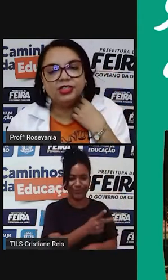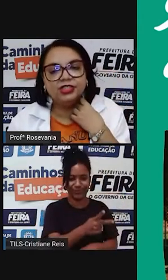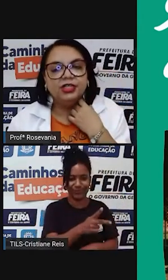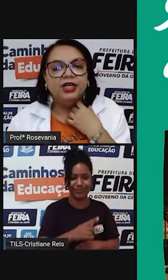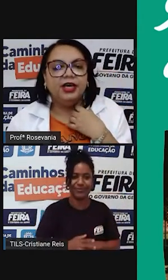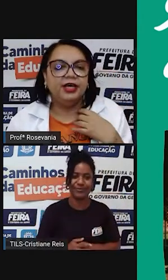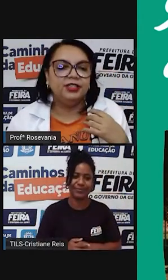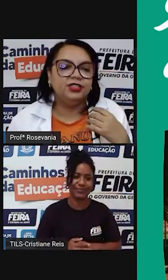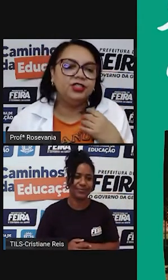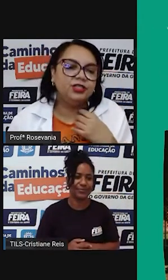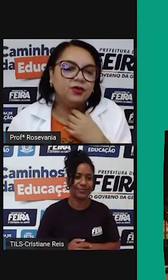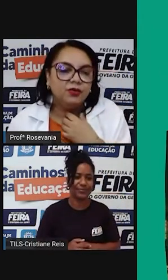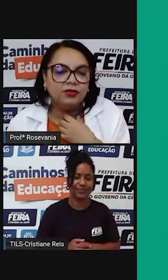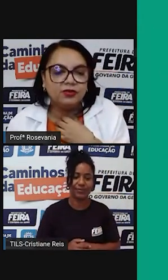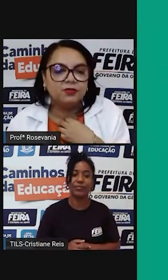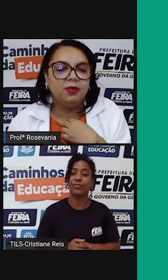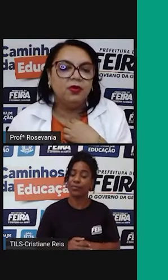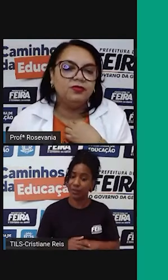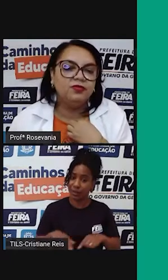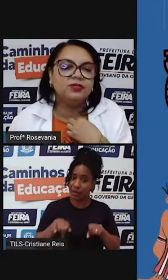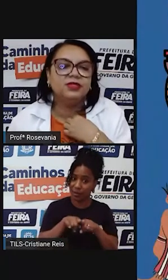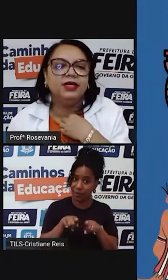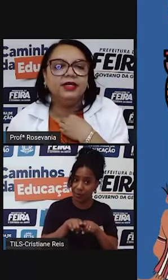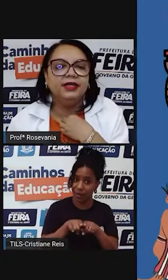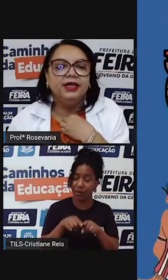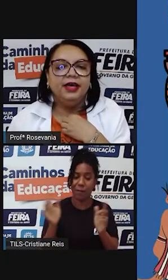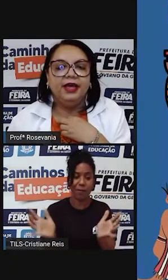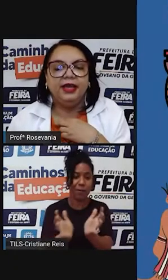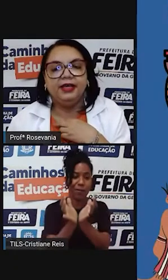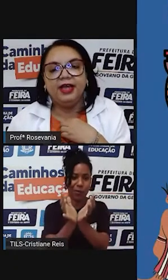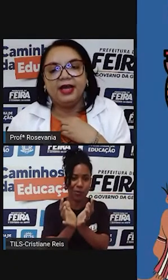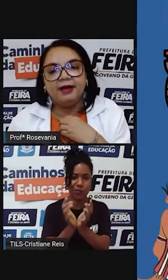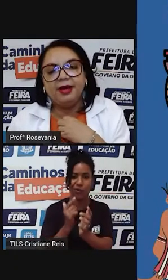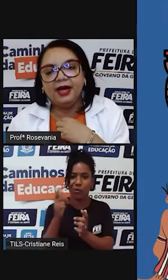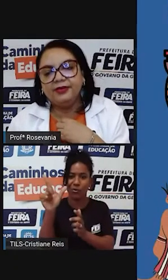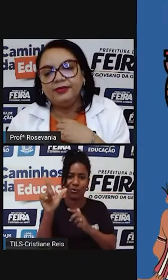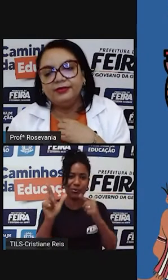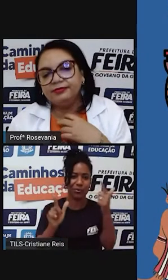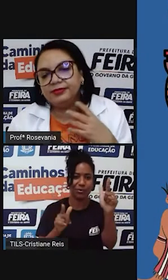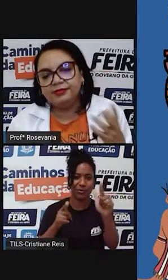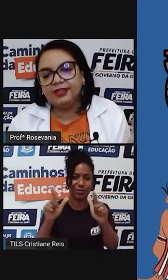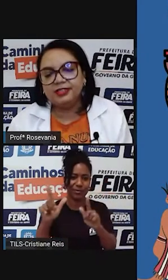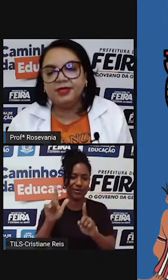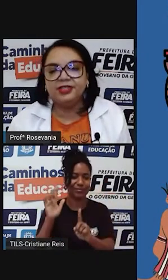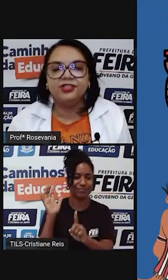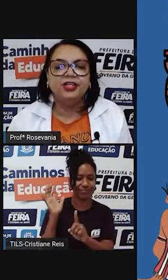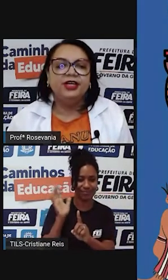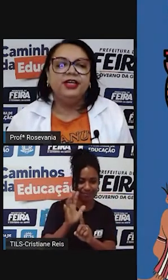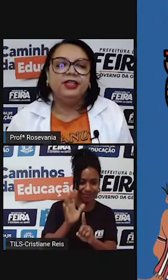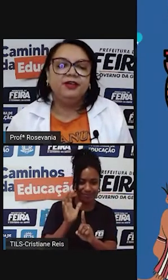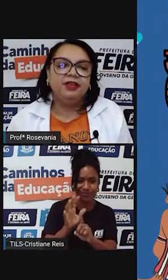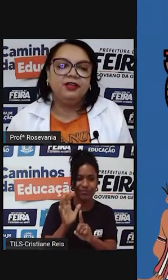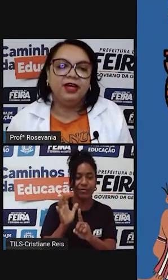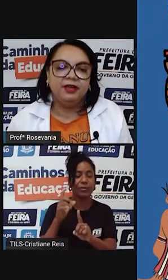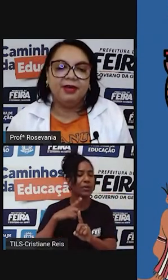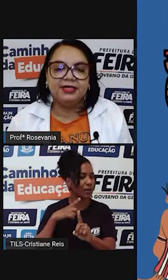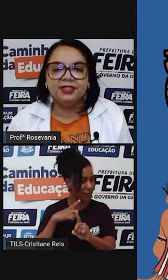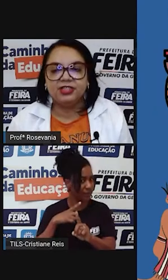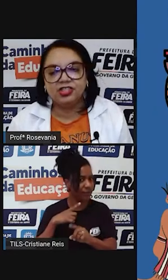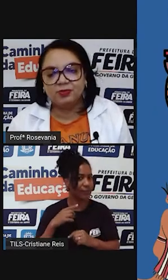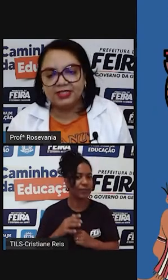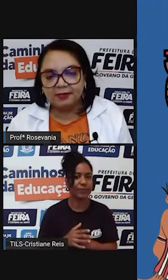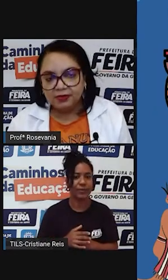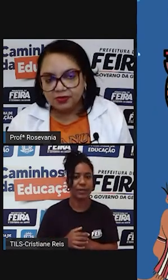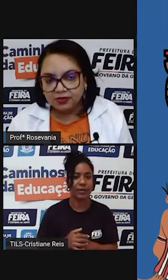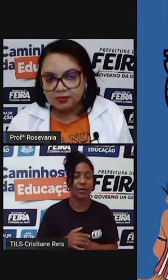né, de outros povos, né, que acabaram, infelizmente, interferindo aí. Mas